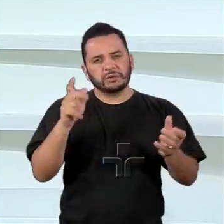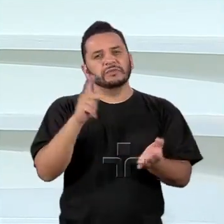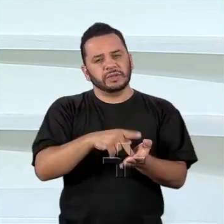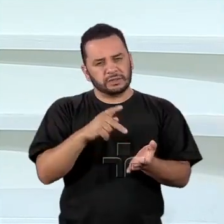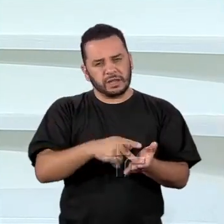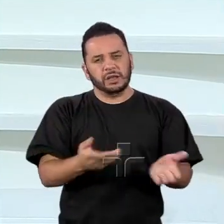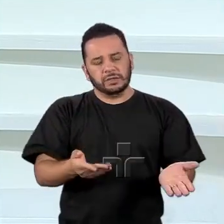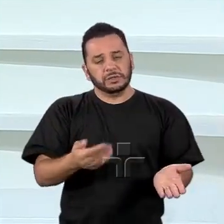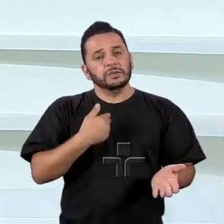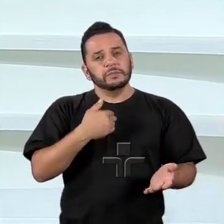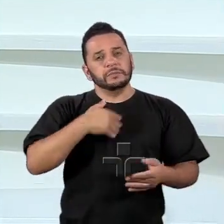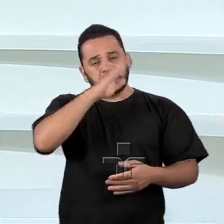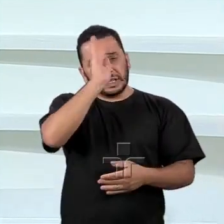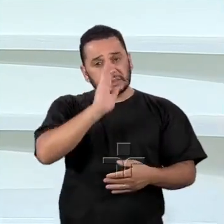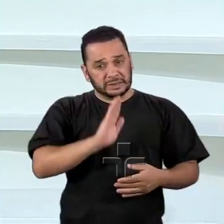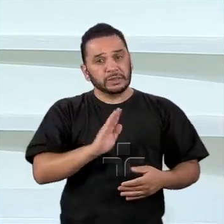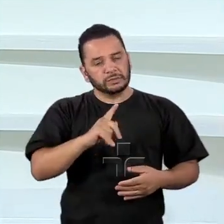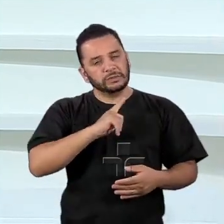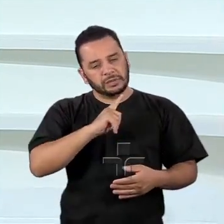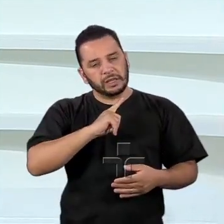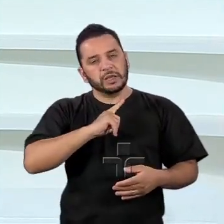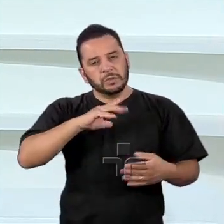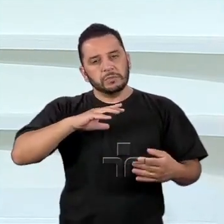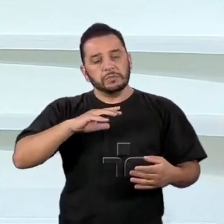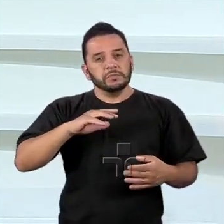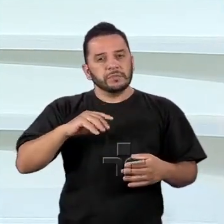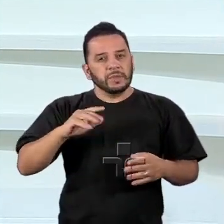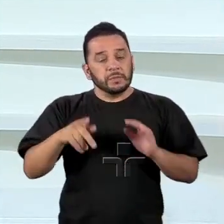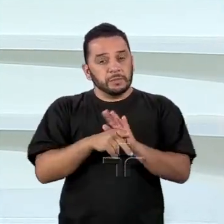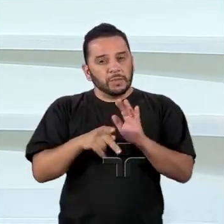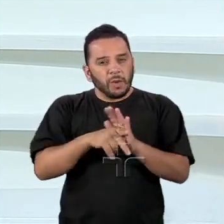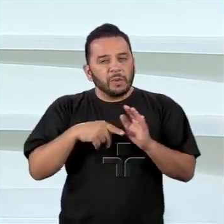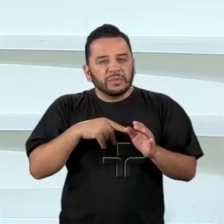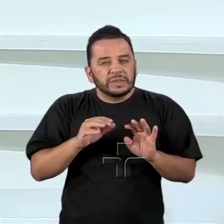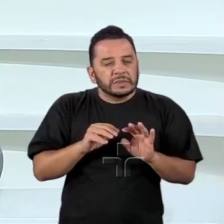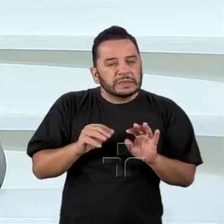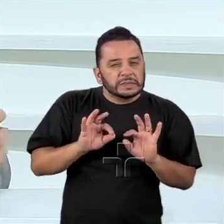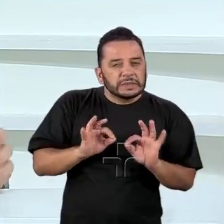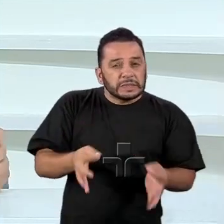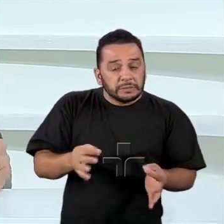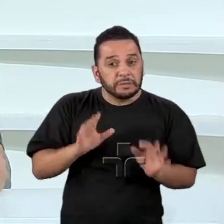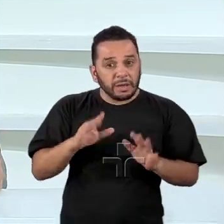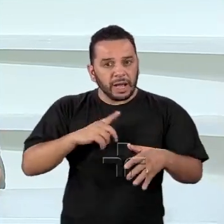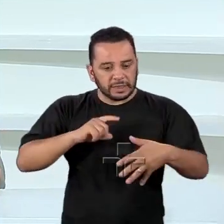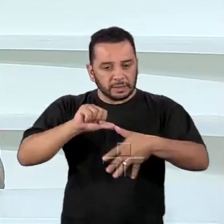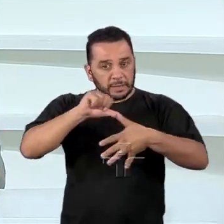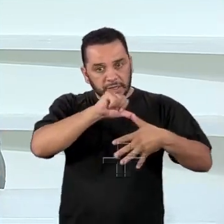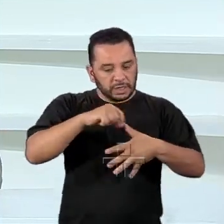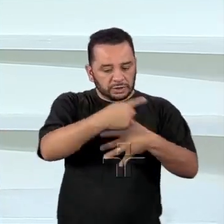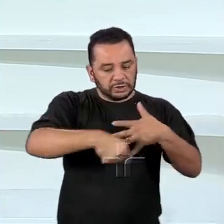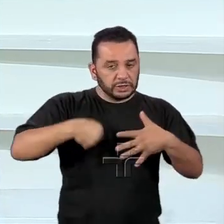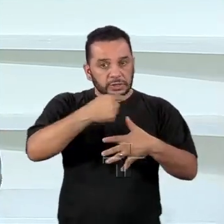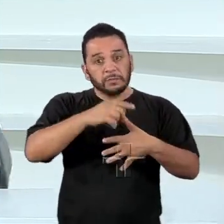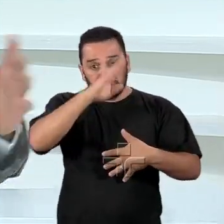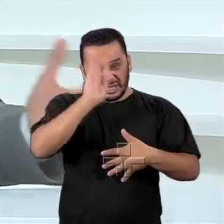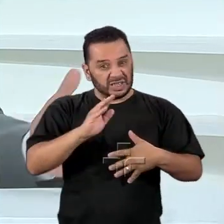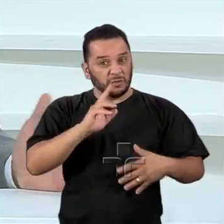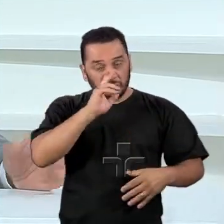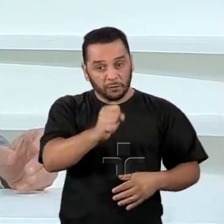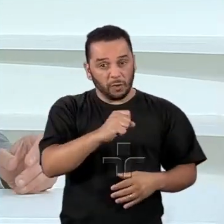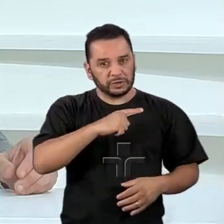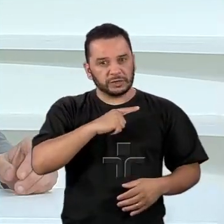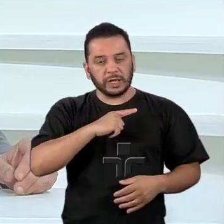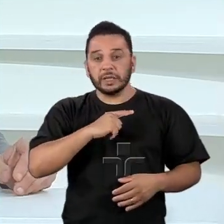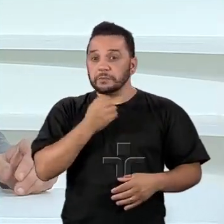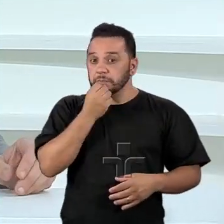lugar do Brasil no mundo. O Brasil é um ator global pequeno, mas é um ator muito grande na região, desproporcionalmente grande para o